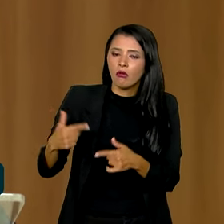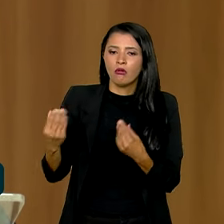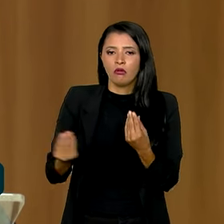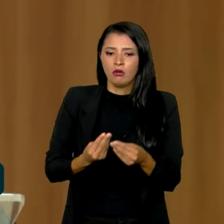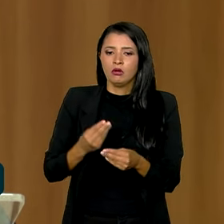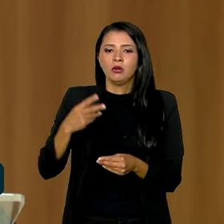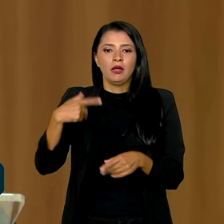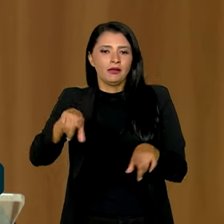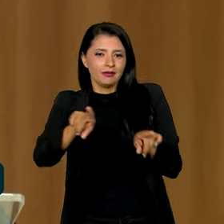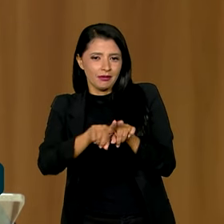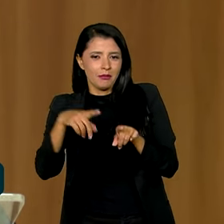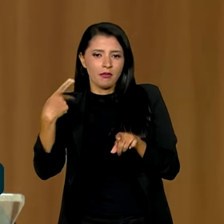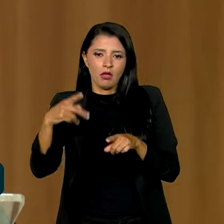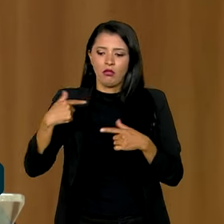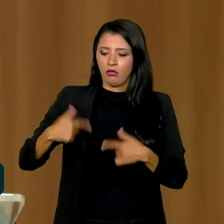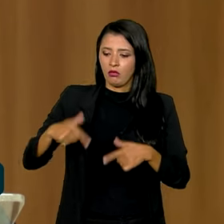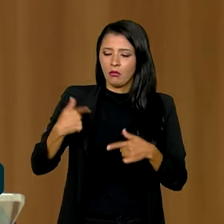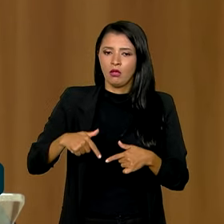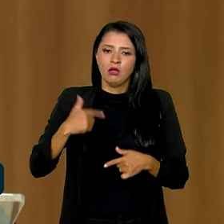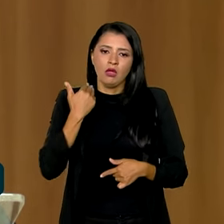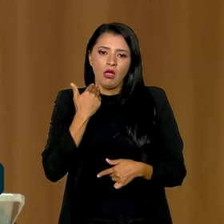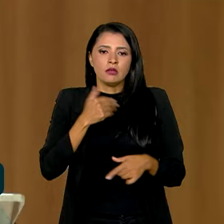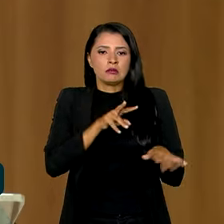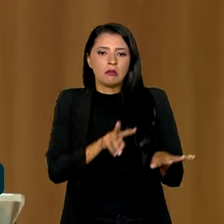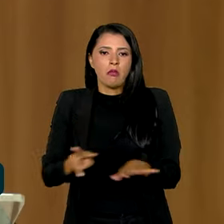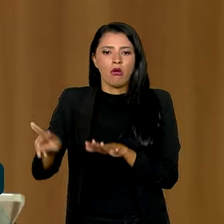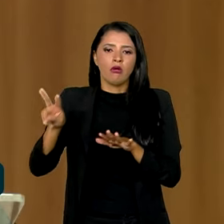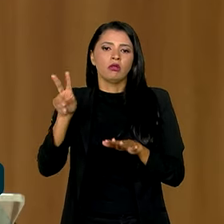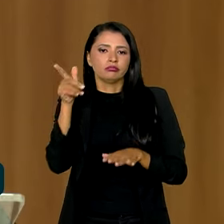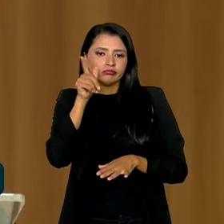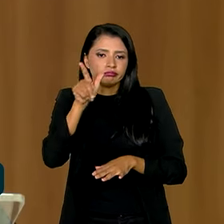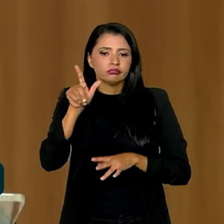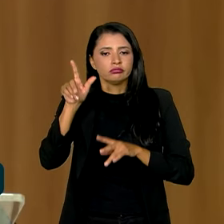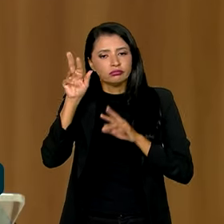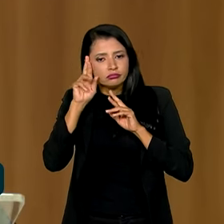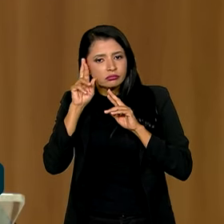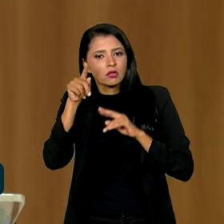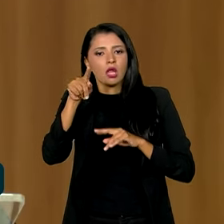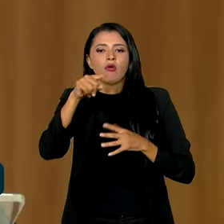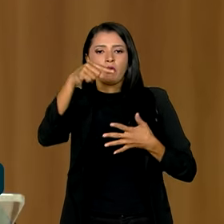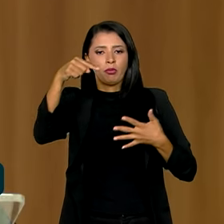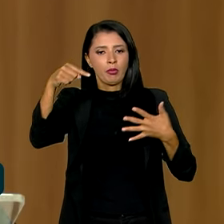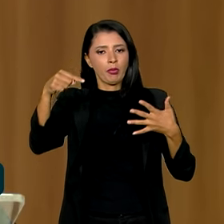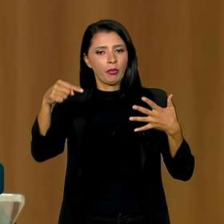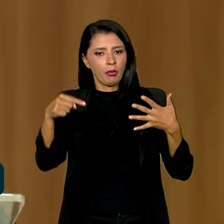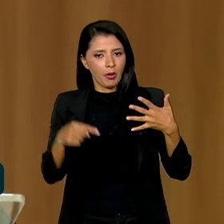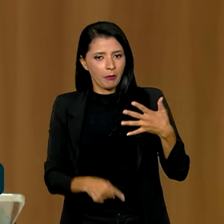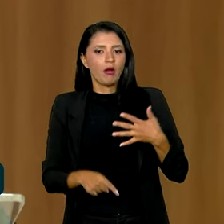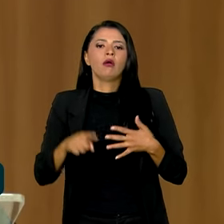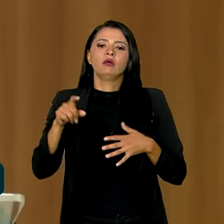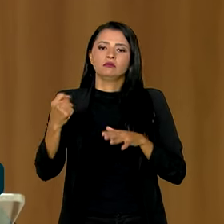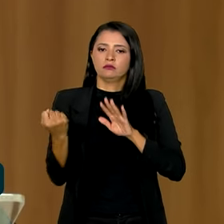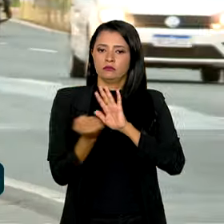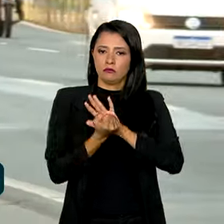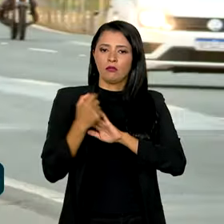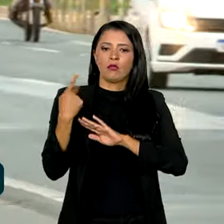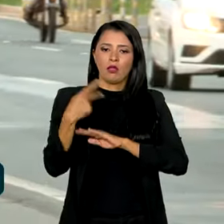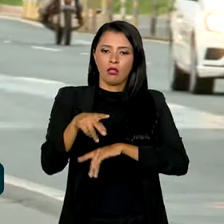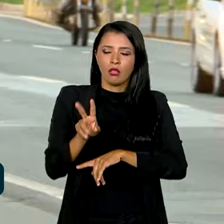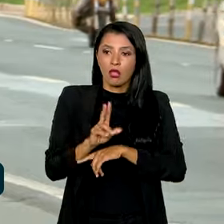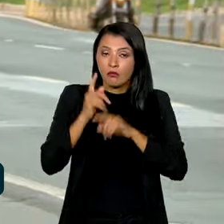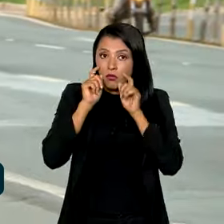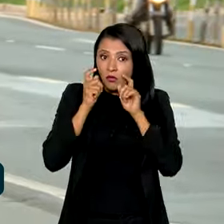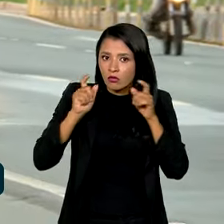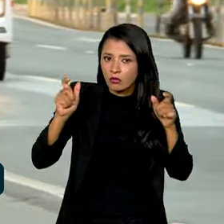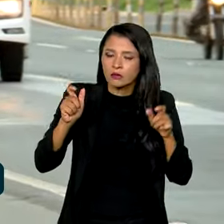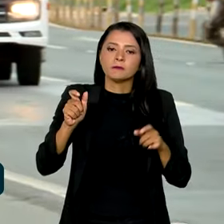até pela natureza da atividade, o descanso semanal. Então essas questões todas impactam na vigília. A